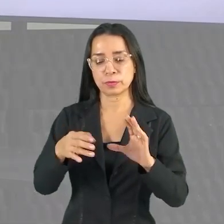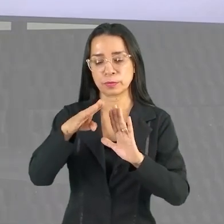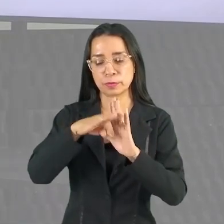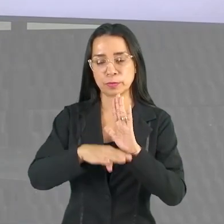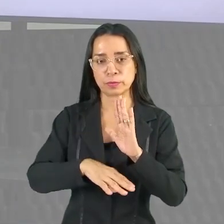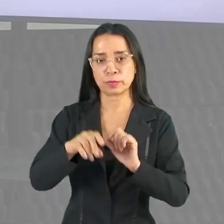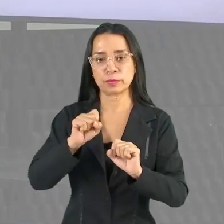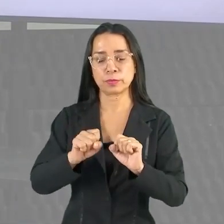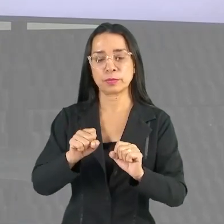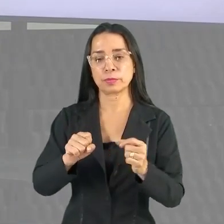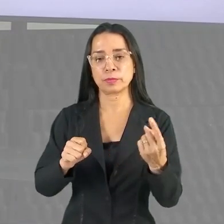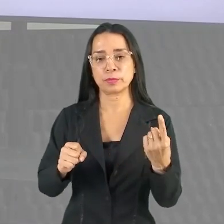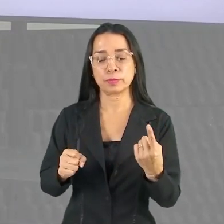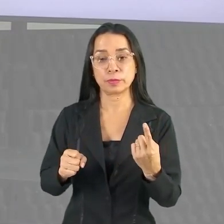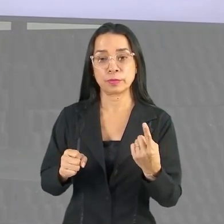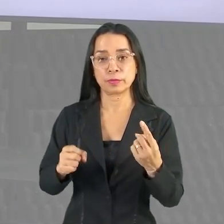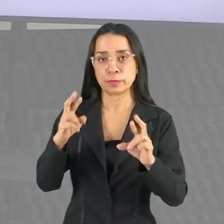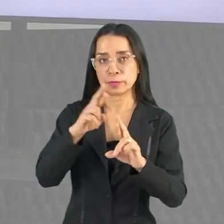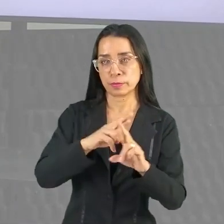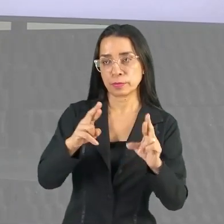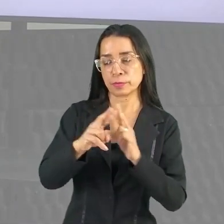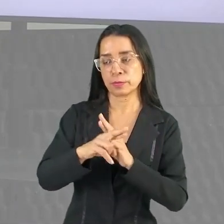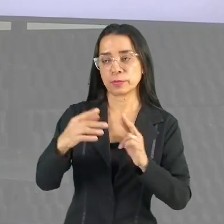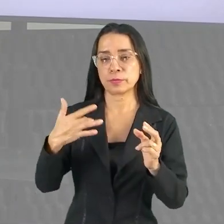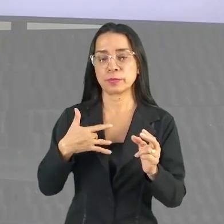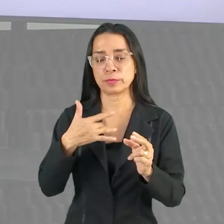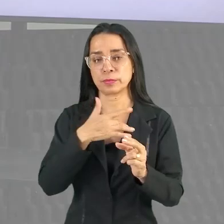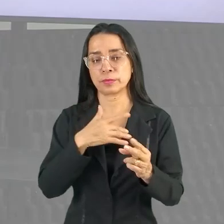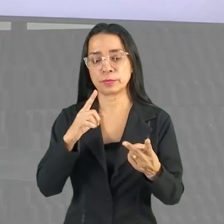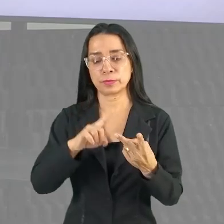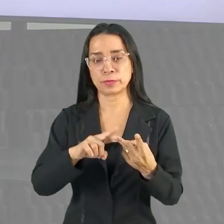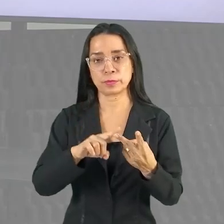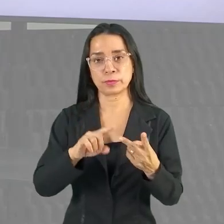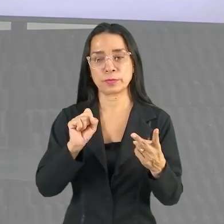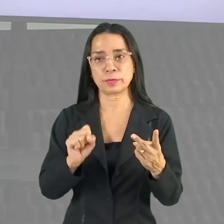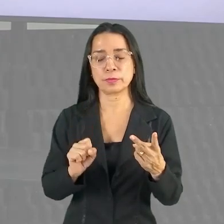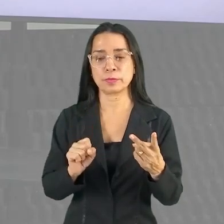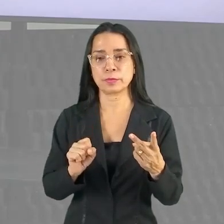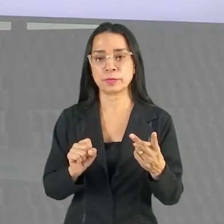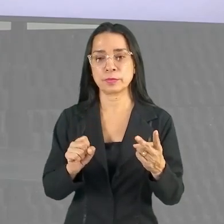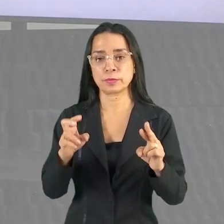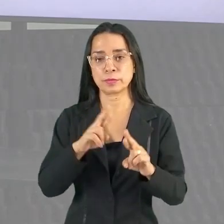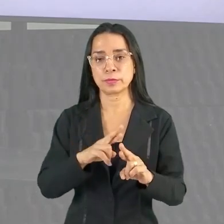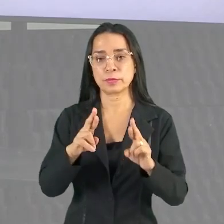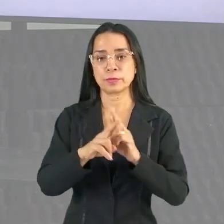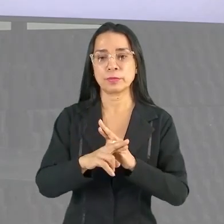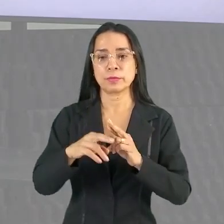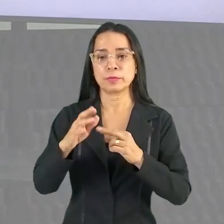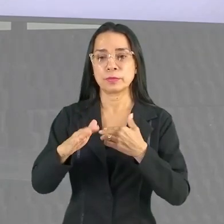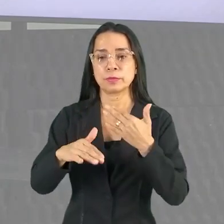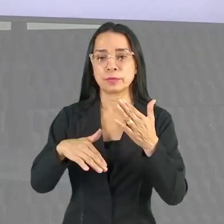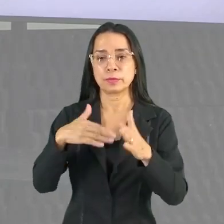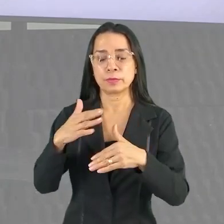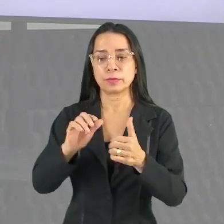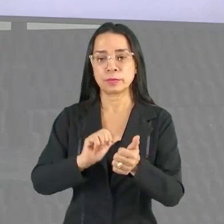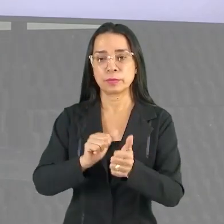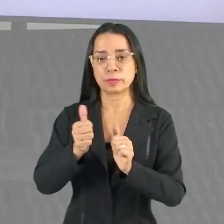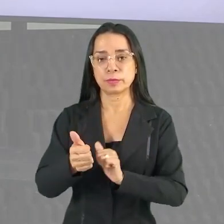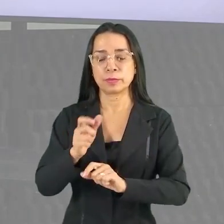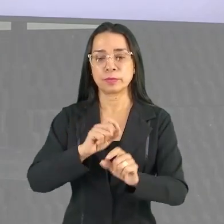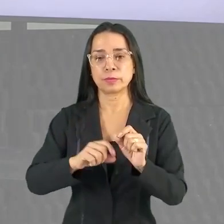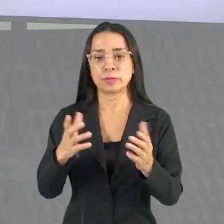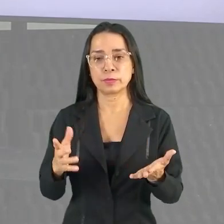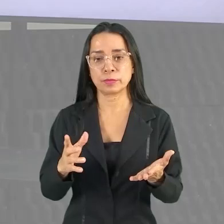Ela pode ser relacionada à saúde e ela pode ser relacionada ao desempenho esportivo. Então, tem